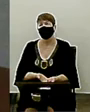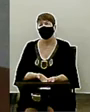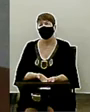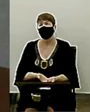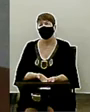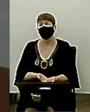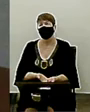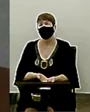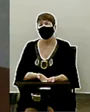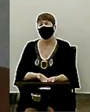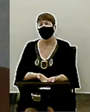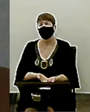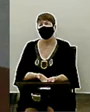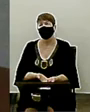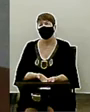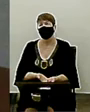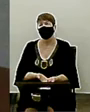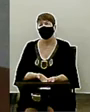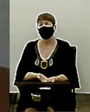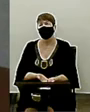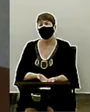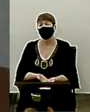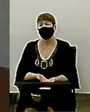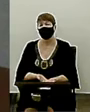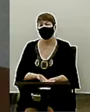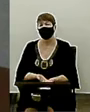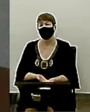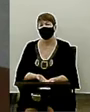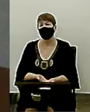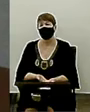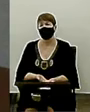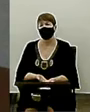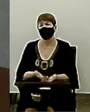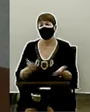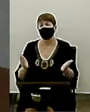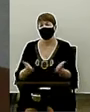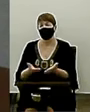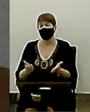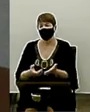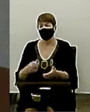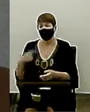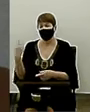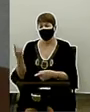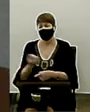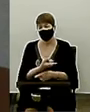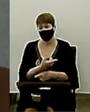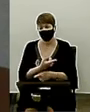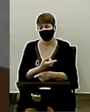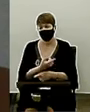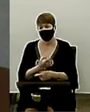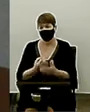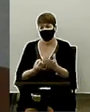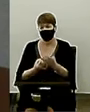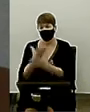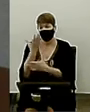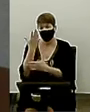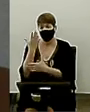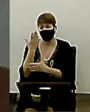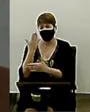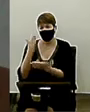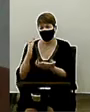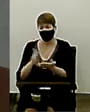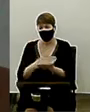Como último ato, meus irmãos, deste culto, hoje nós estamos lançando aqui na igreja o